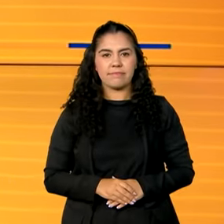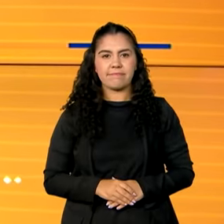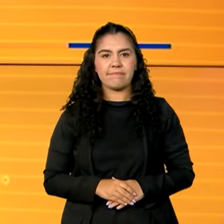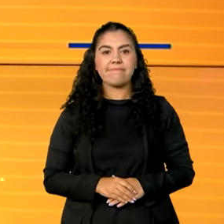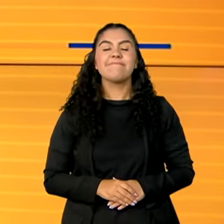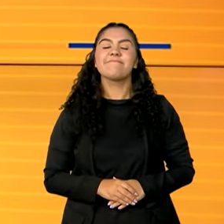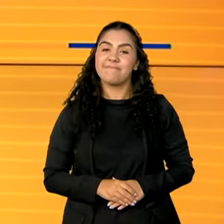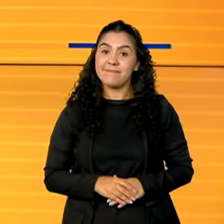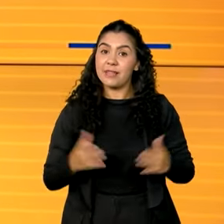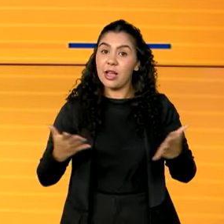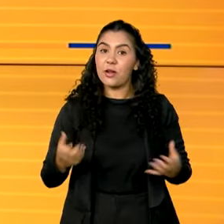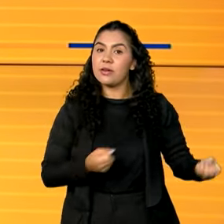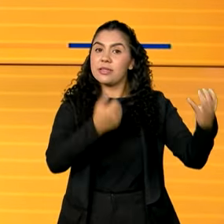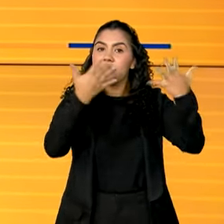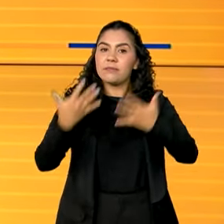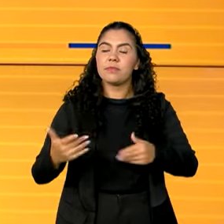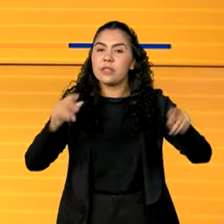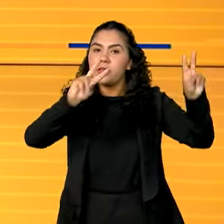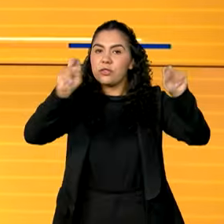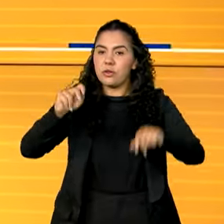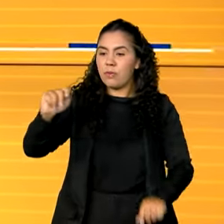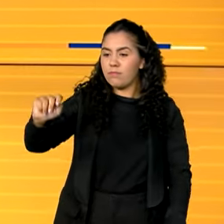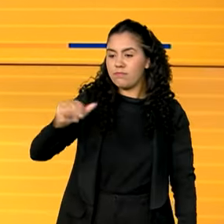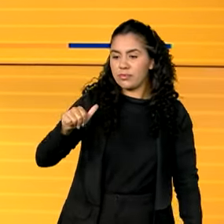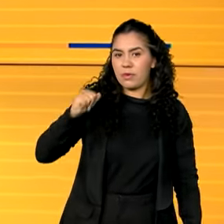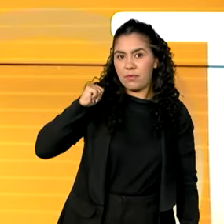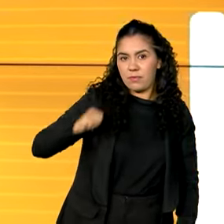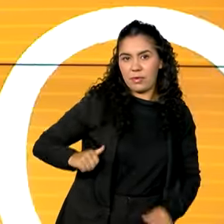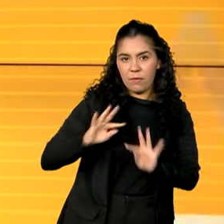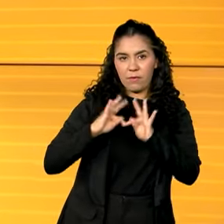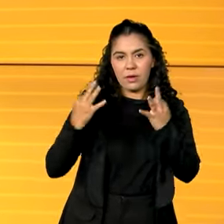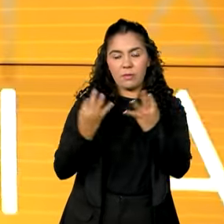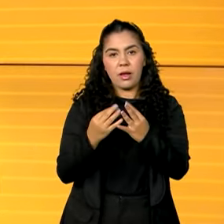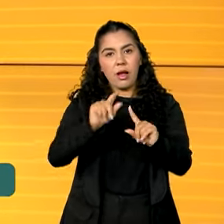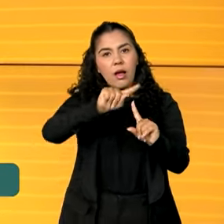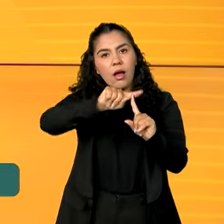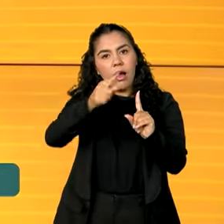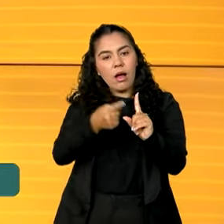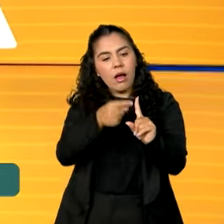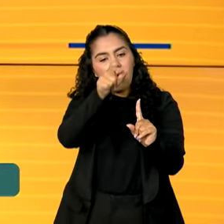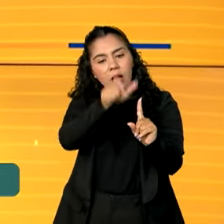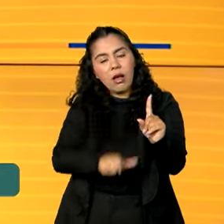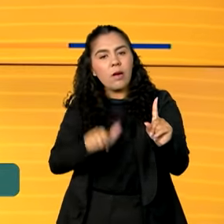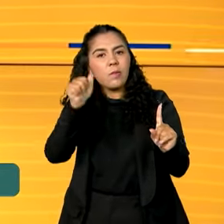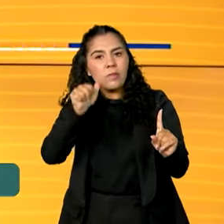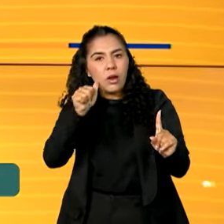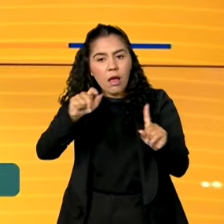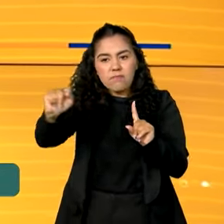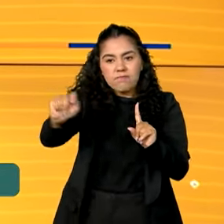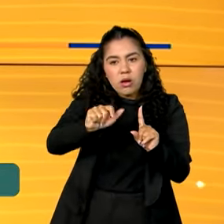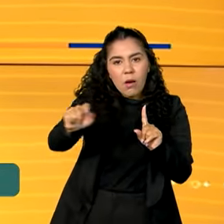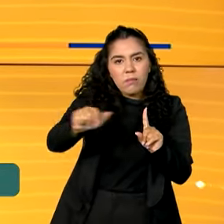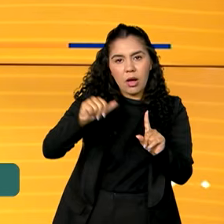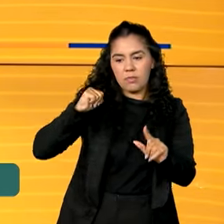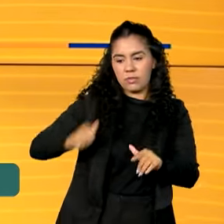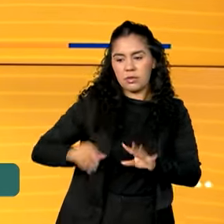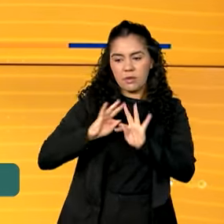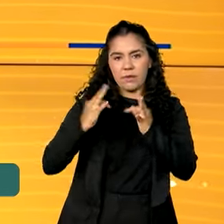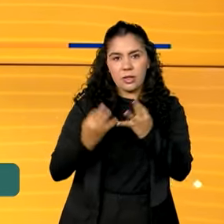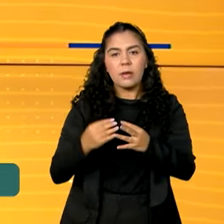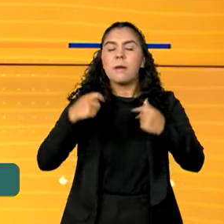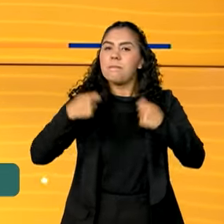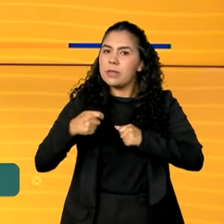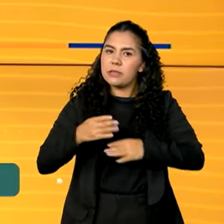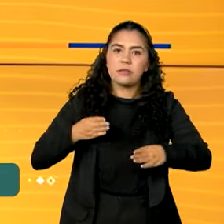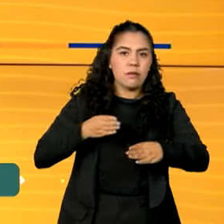Isso aí. Vamos falar do Bolsa Família. gestantes que recebem esse benefício precisam manter o acompanhamento